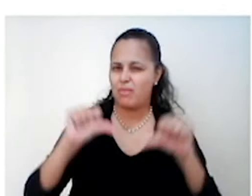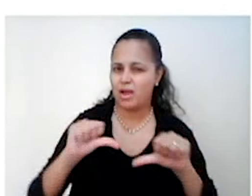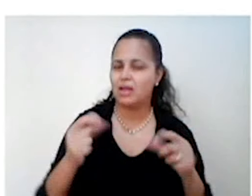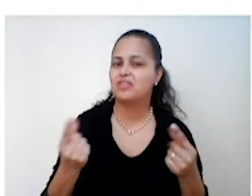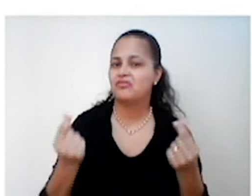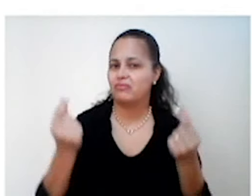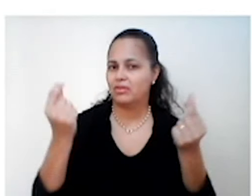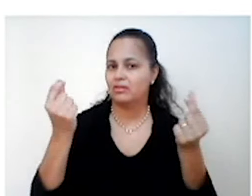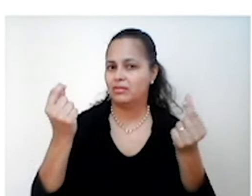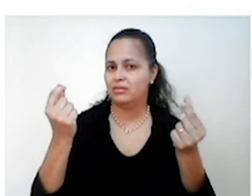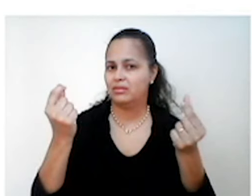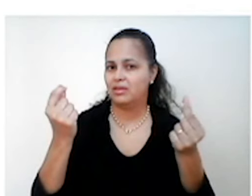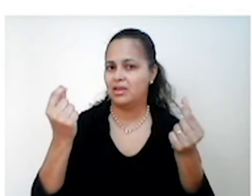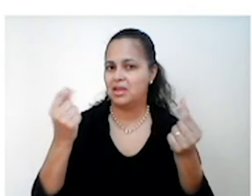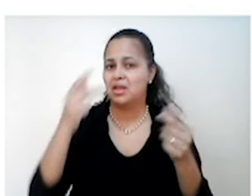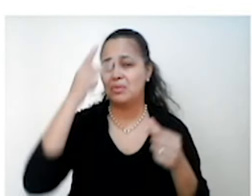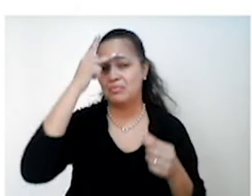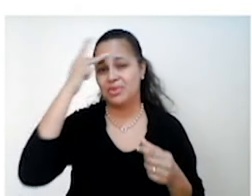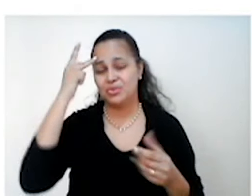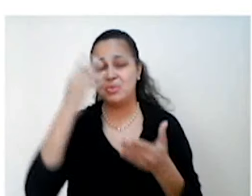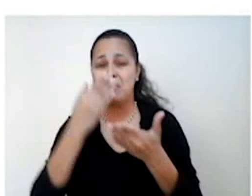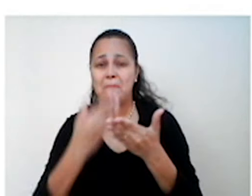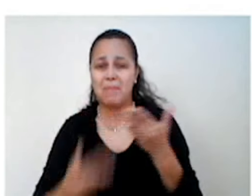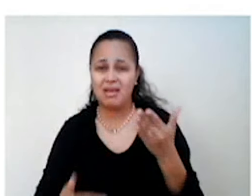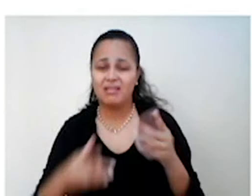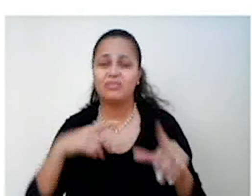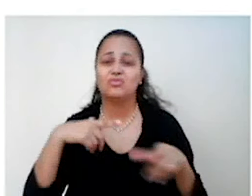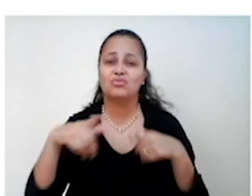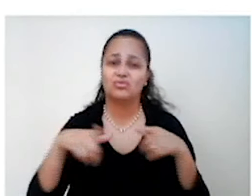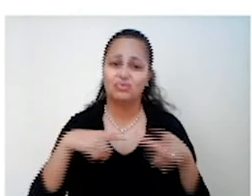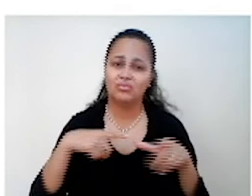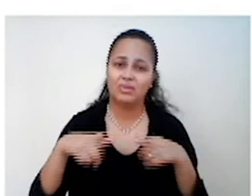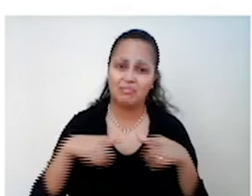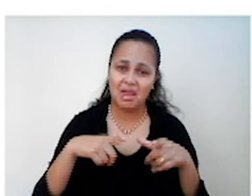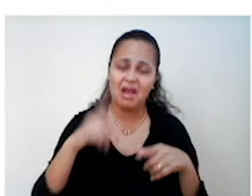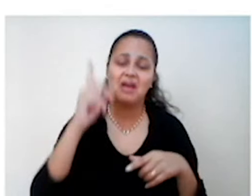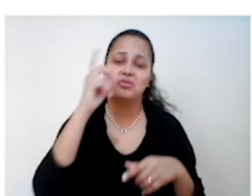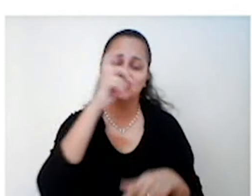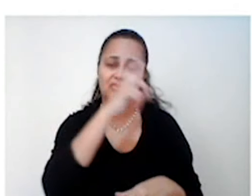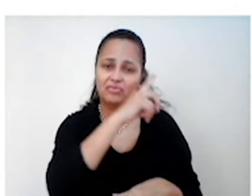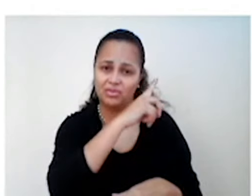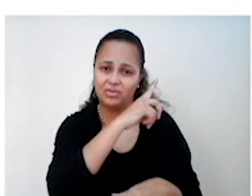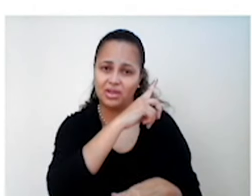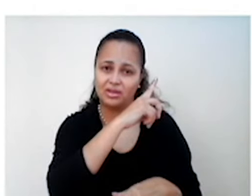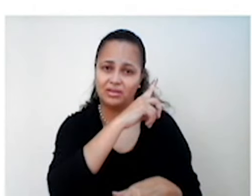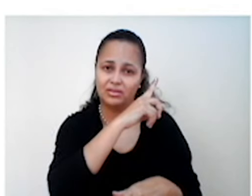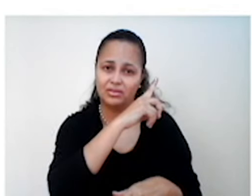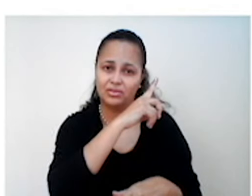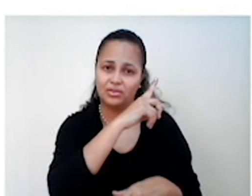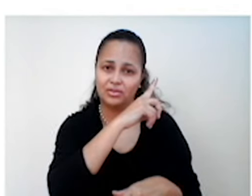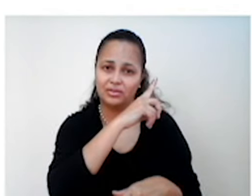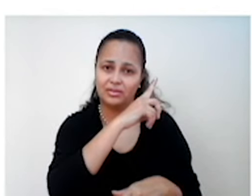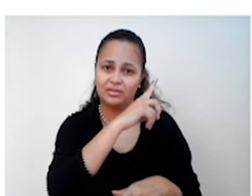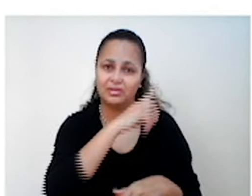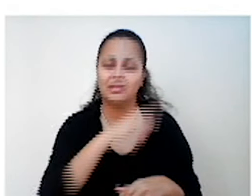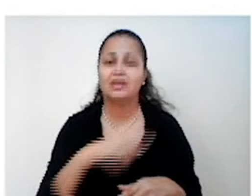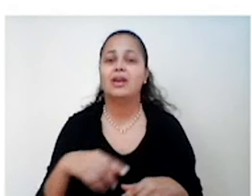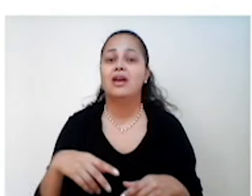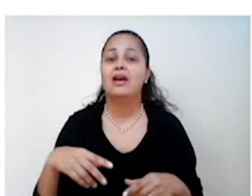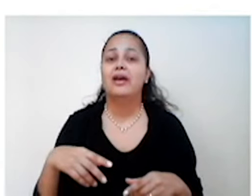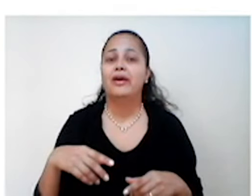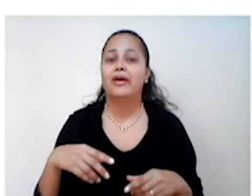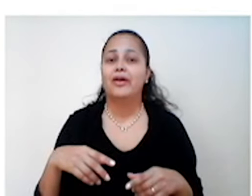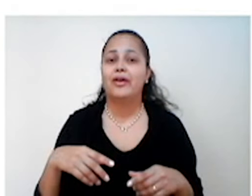casa de vocês, alguém perde um emprego, passa por dificuldades, vocês vão cortar o supérfluo,